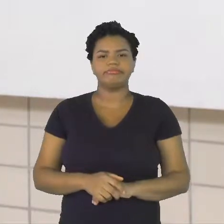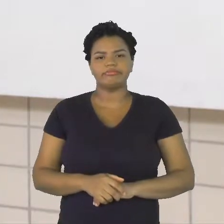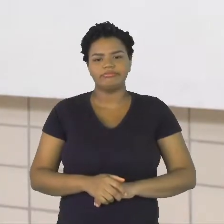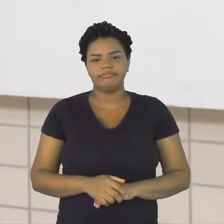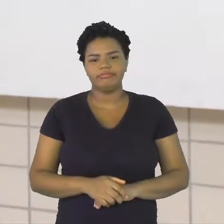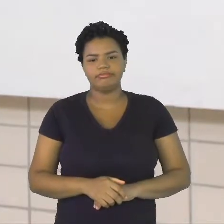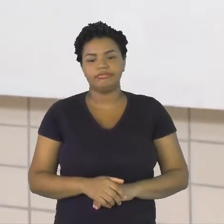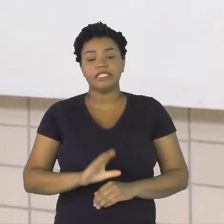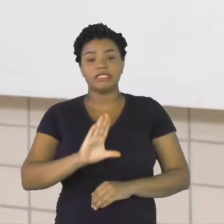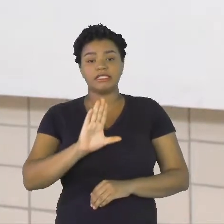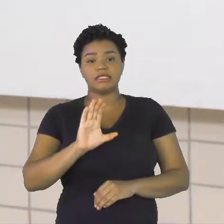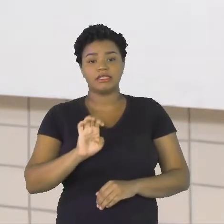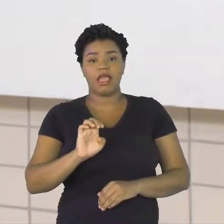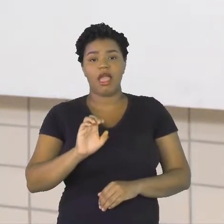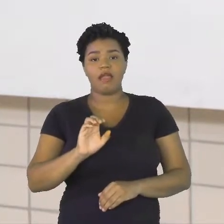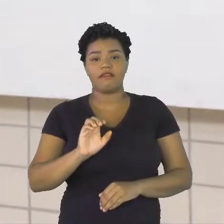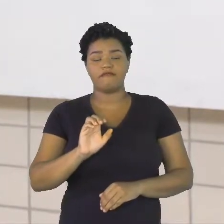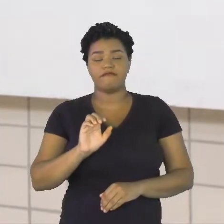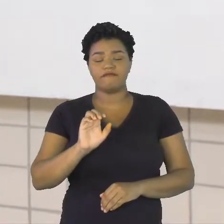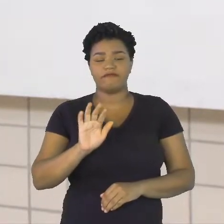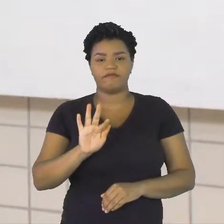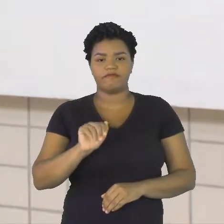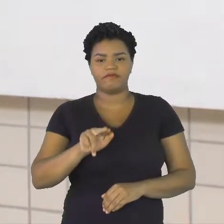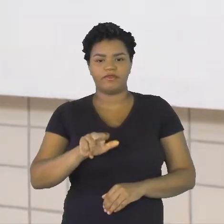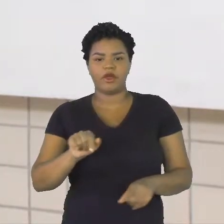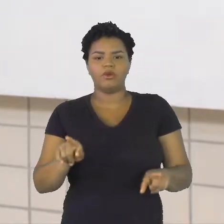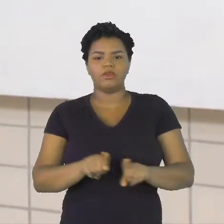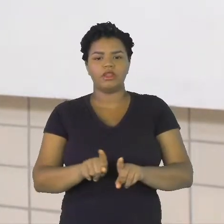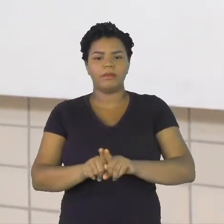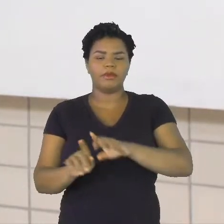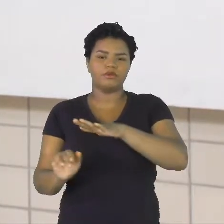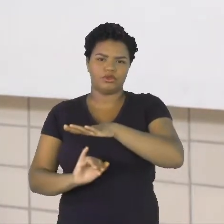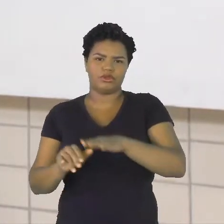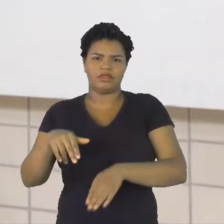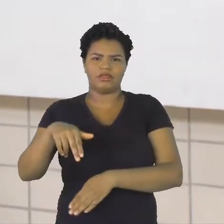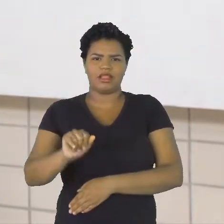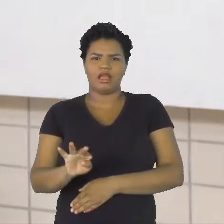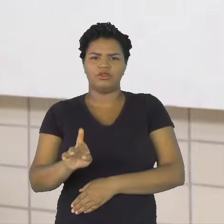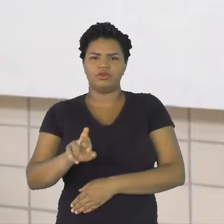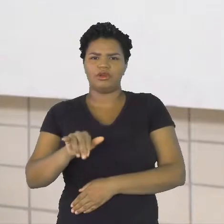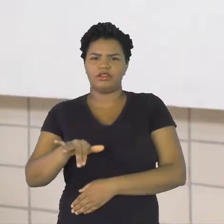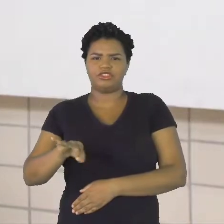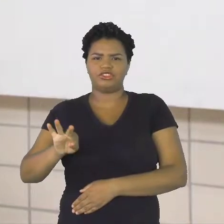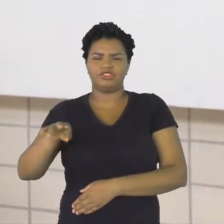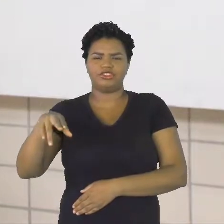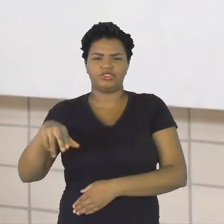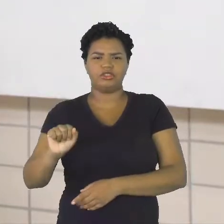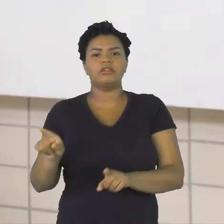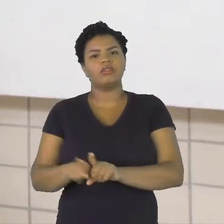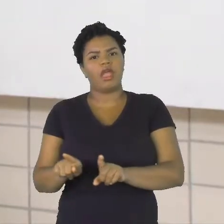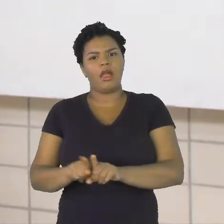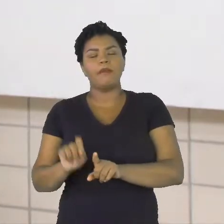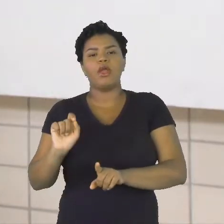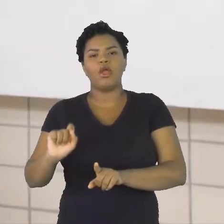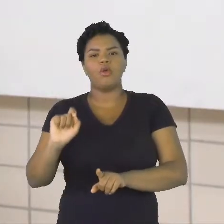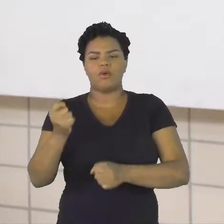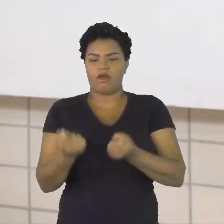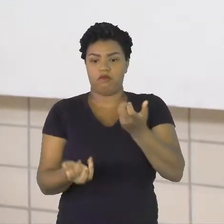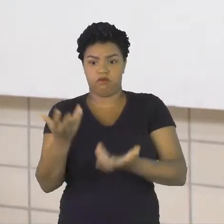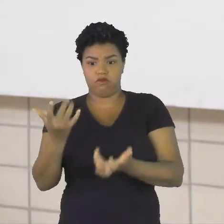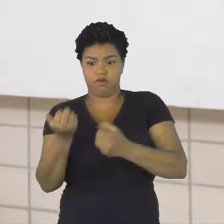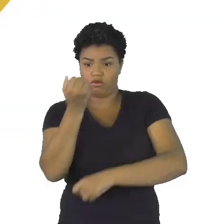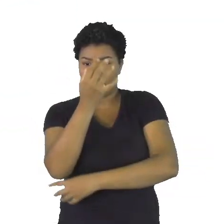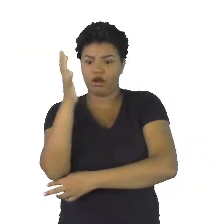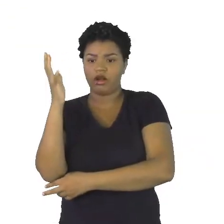do Cefal, o Naturatins trabalha também no combate a incêndios florestais. Aqui a gente tem a